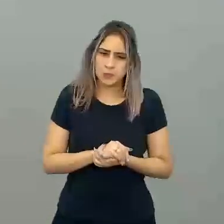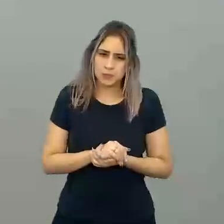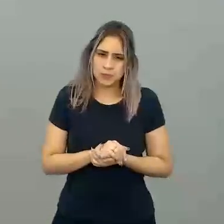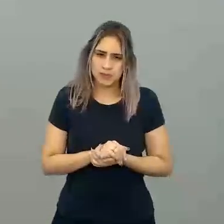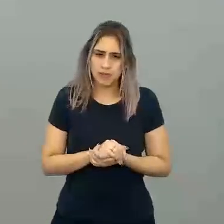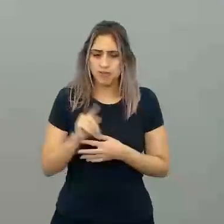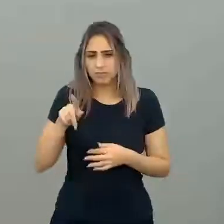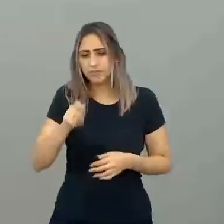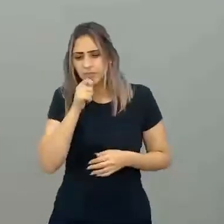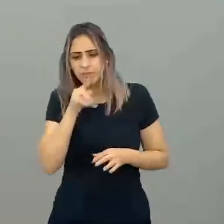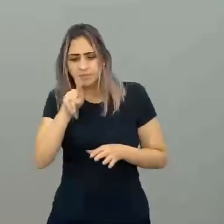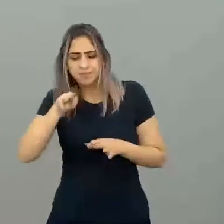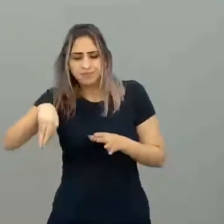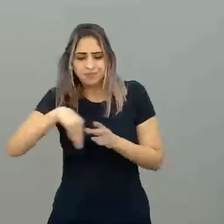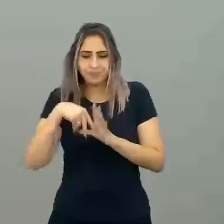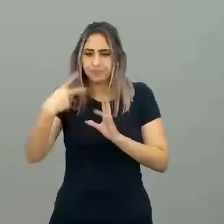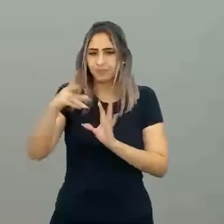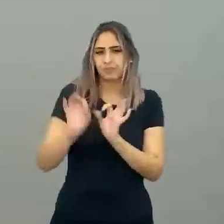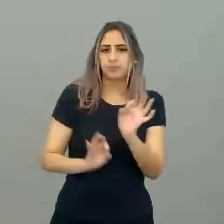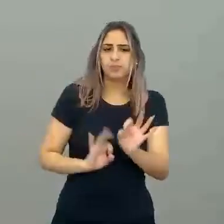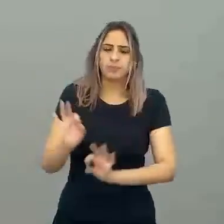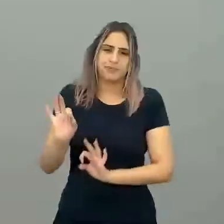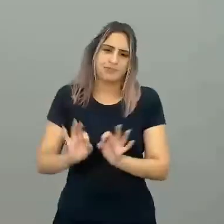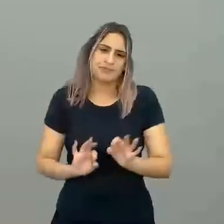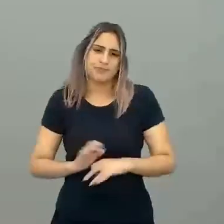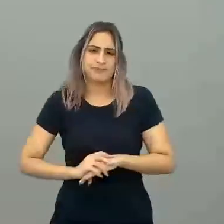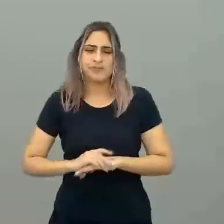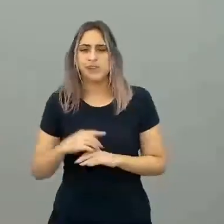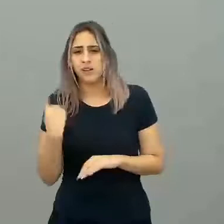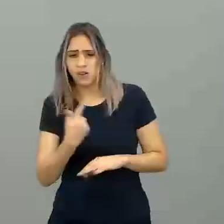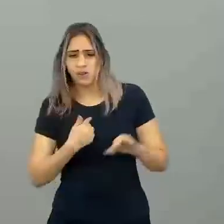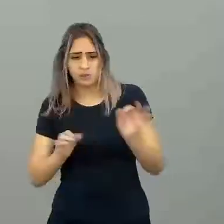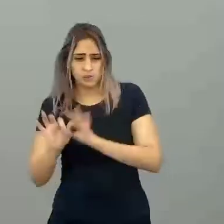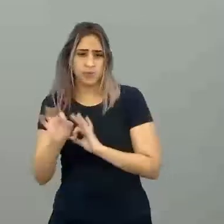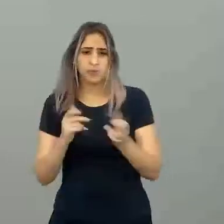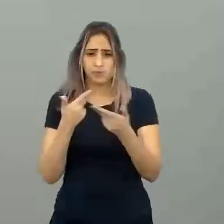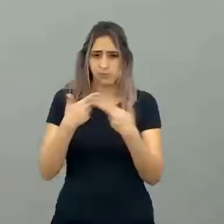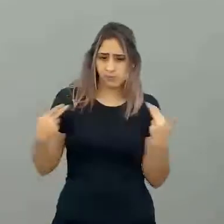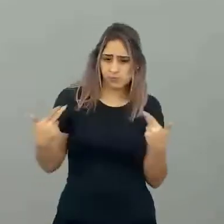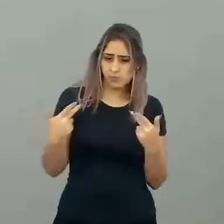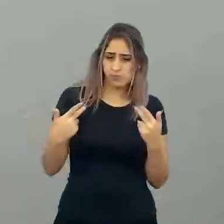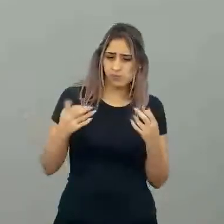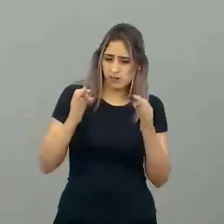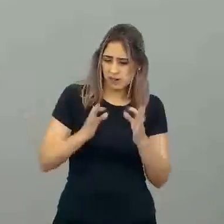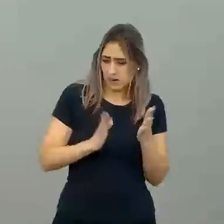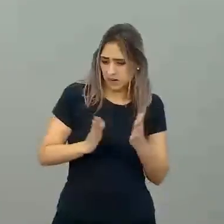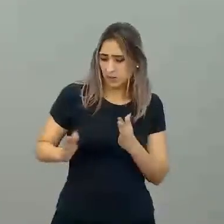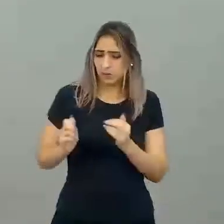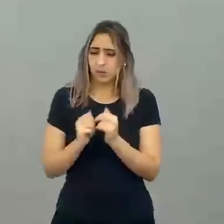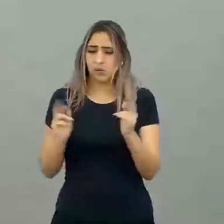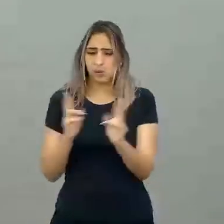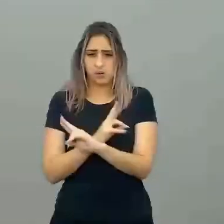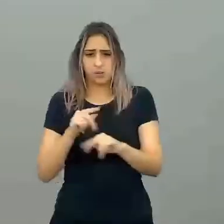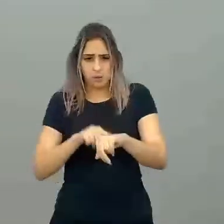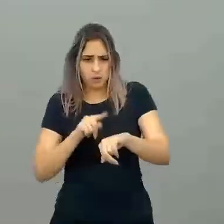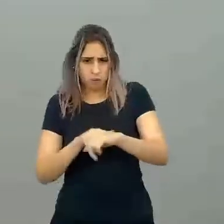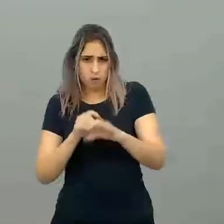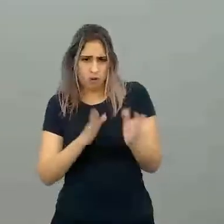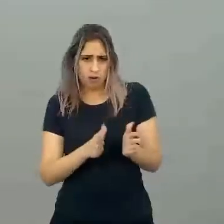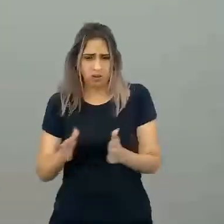você ainda está dentro do seu planejamento. Às vezes, quando a gente planeja as coisas muito justinhas, assim, em relação ao horário,